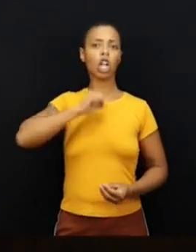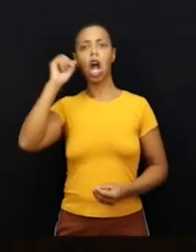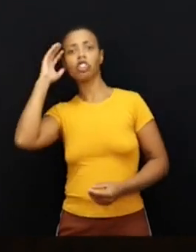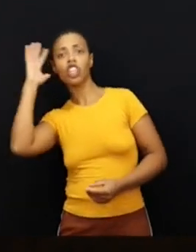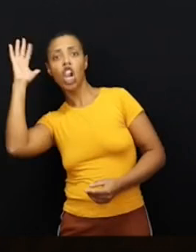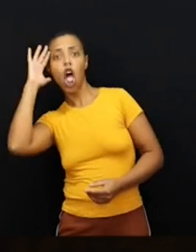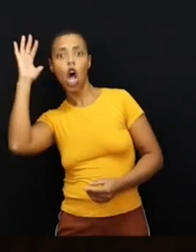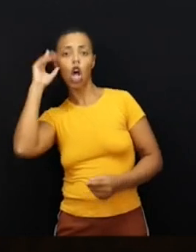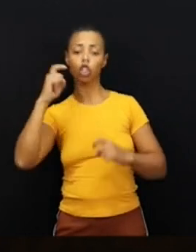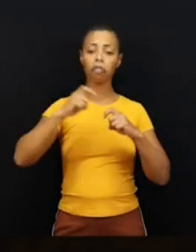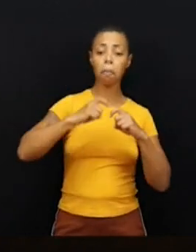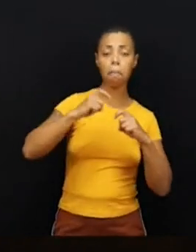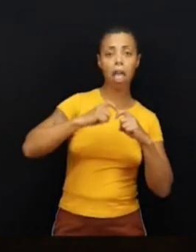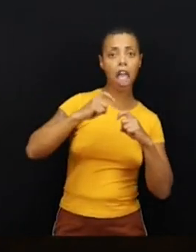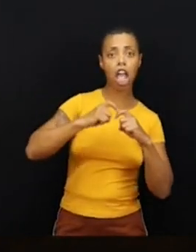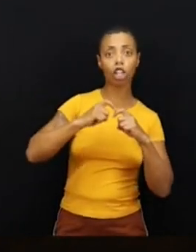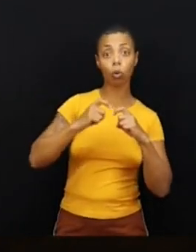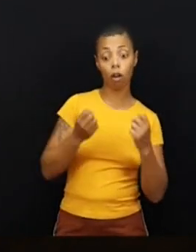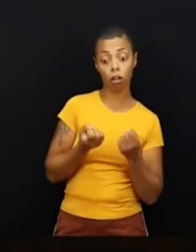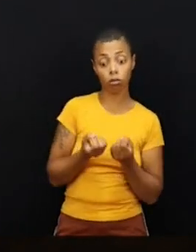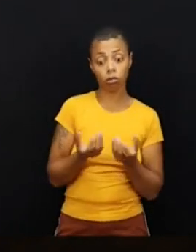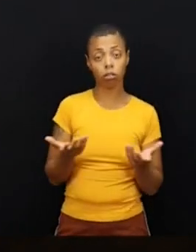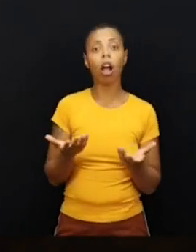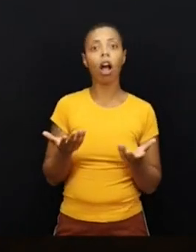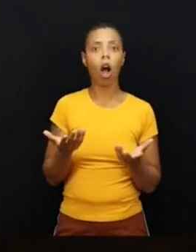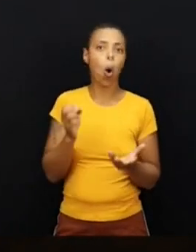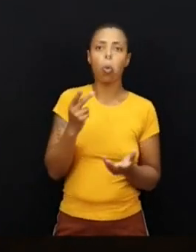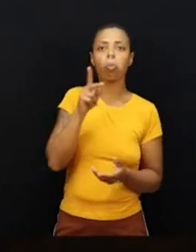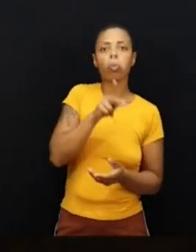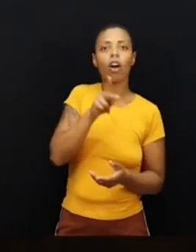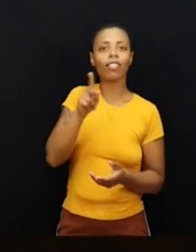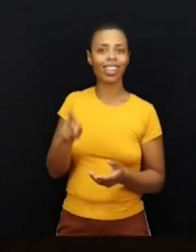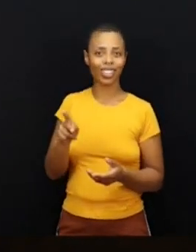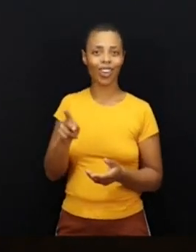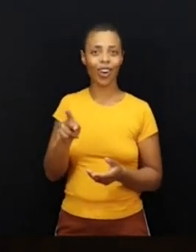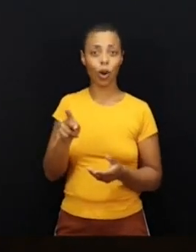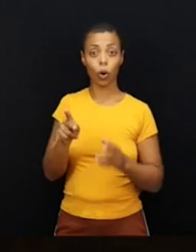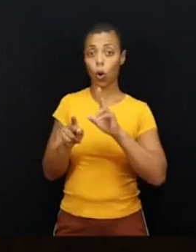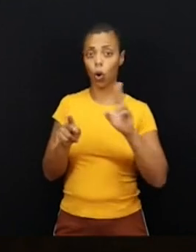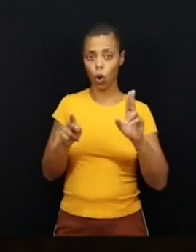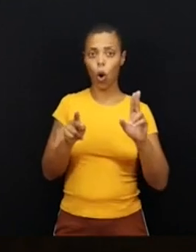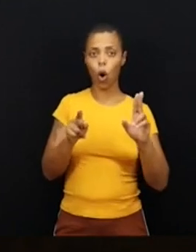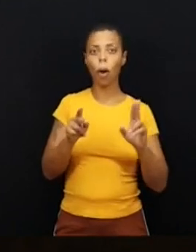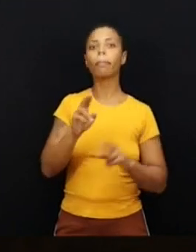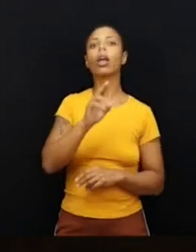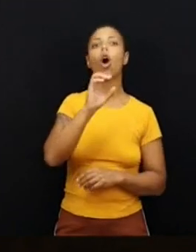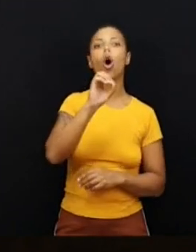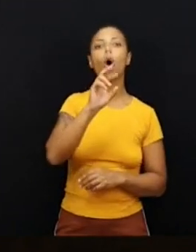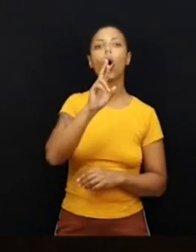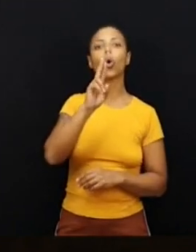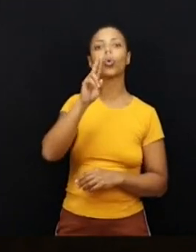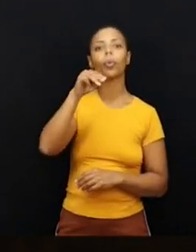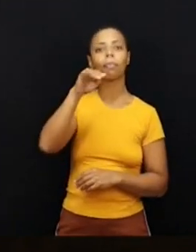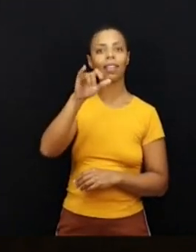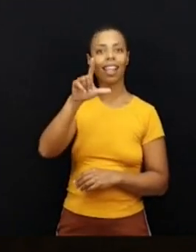um médico, um professor, que o nome dele é Orumila. Então, Orumila